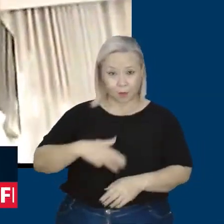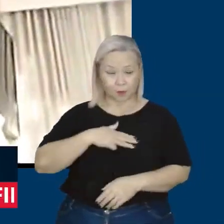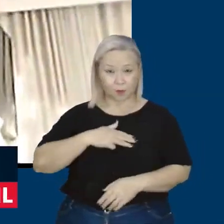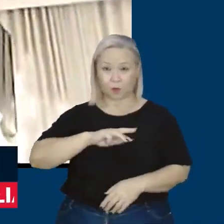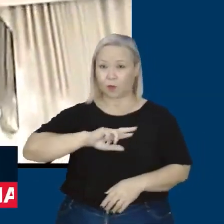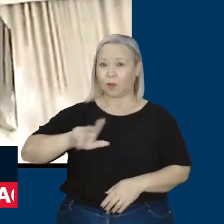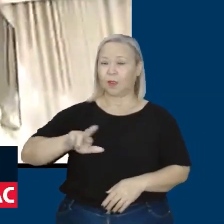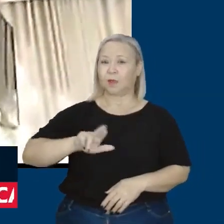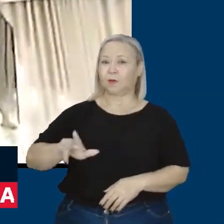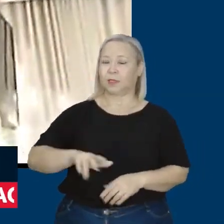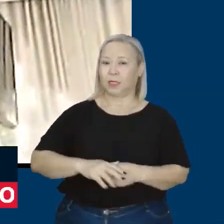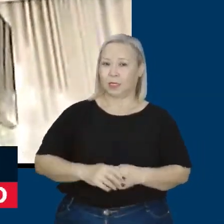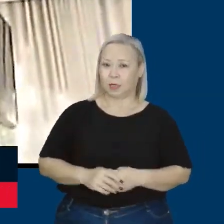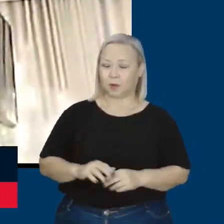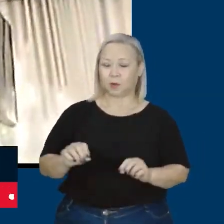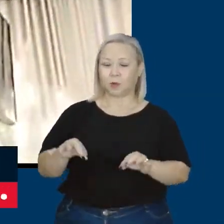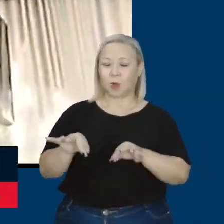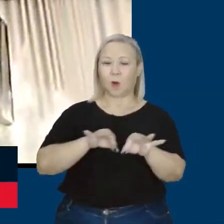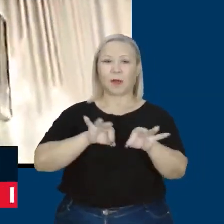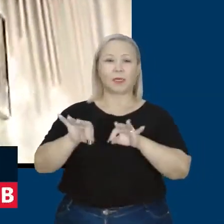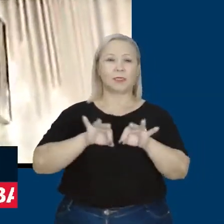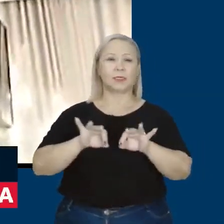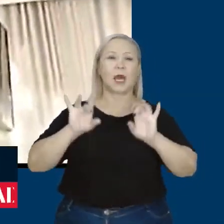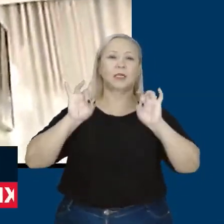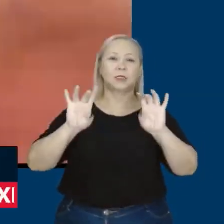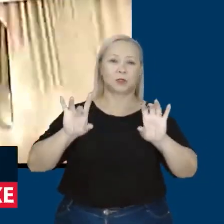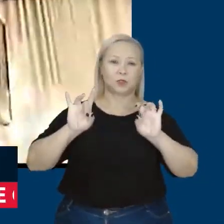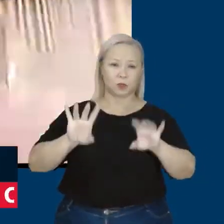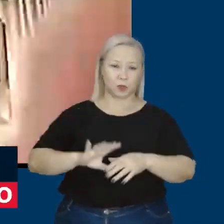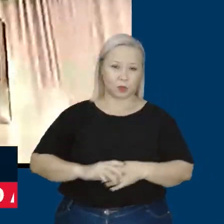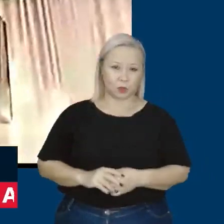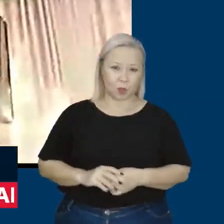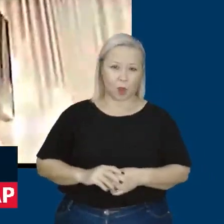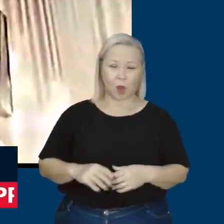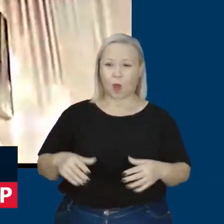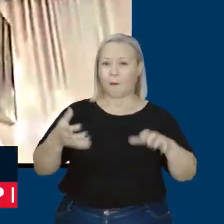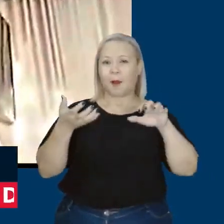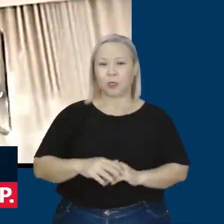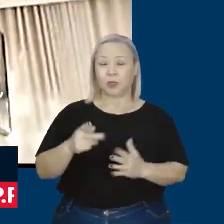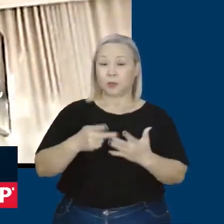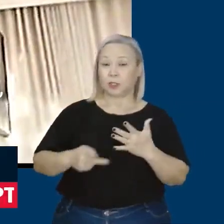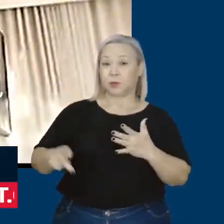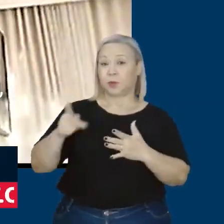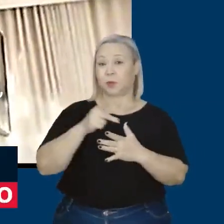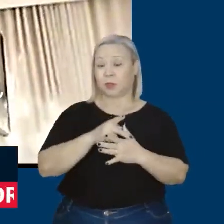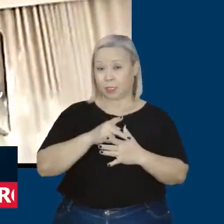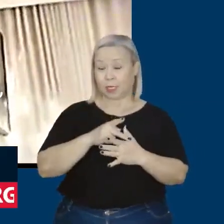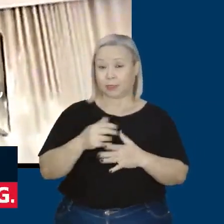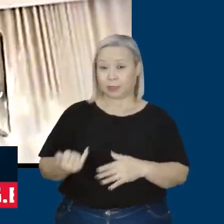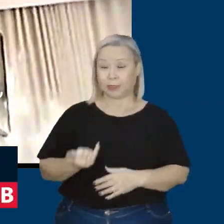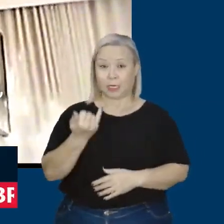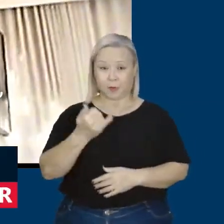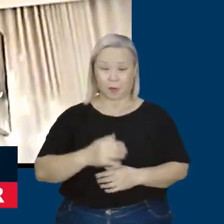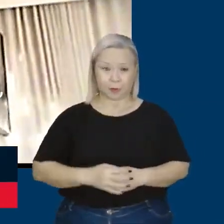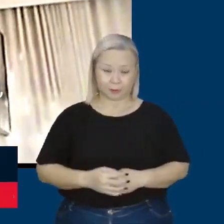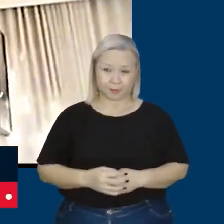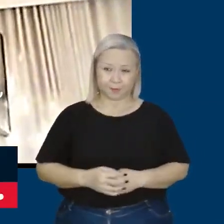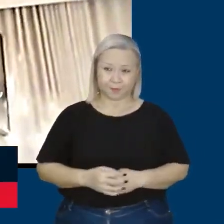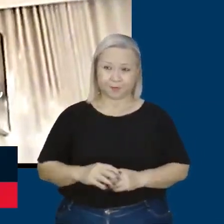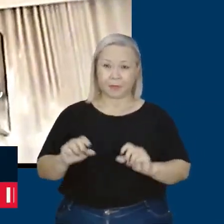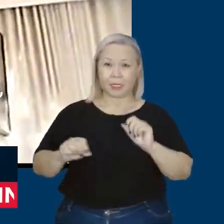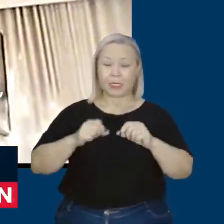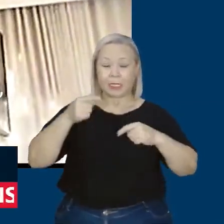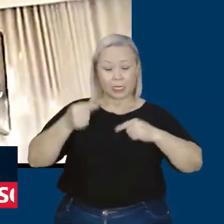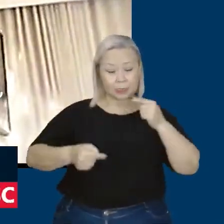construídas apenas pelo Congresso Nacional. É importante que essas